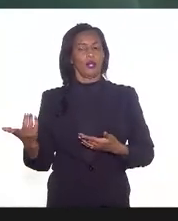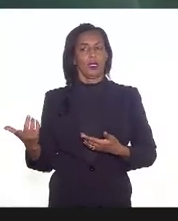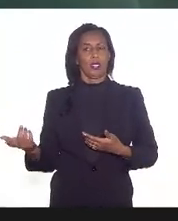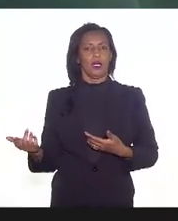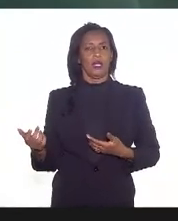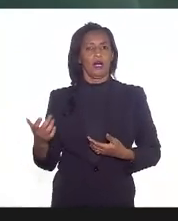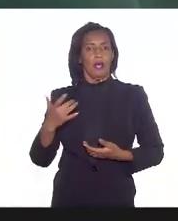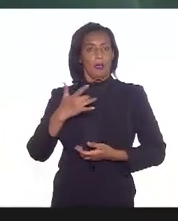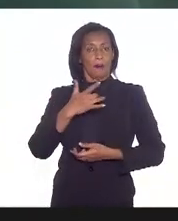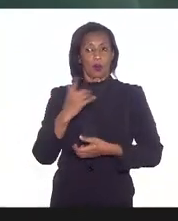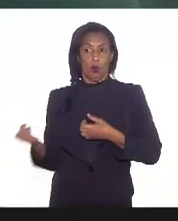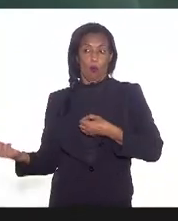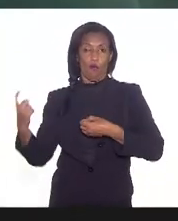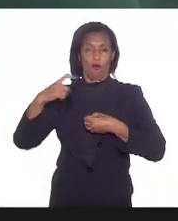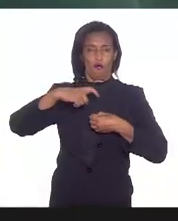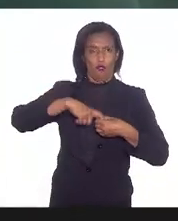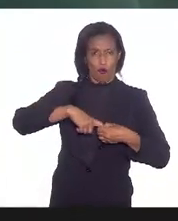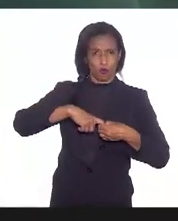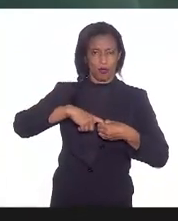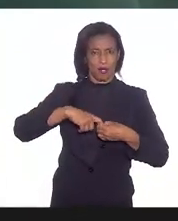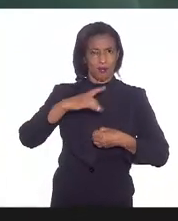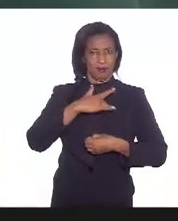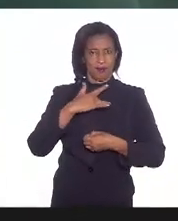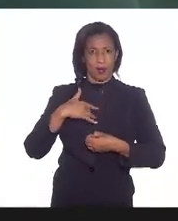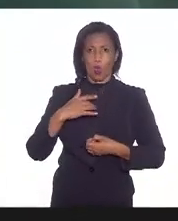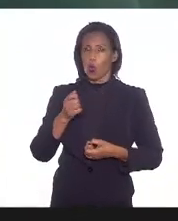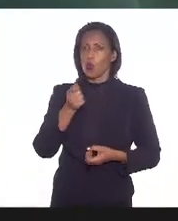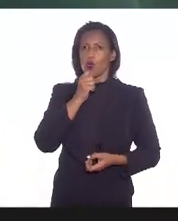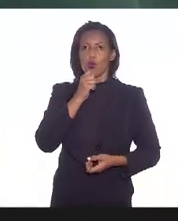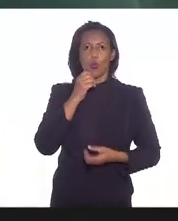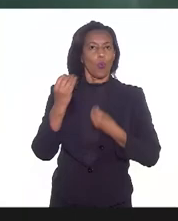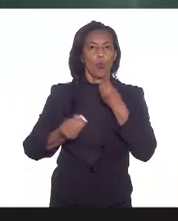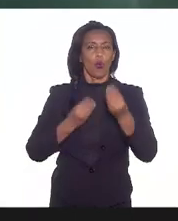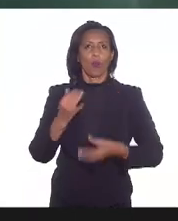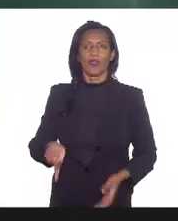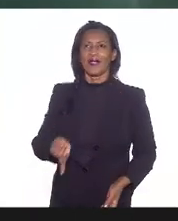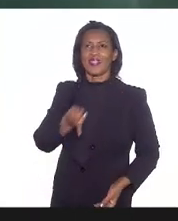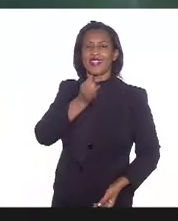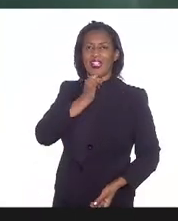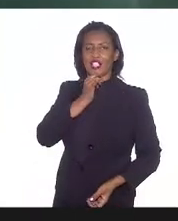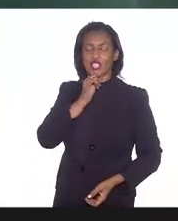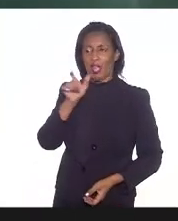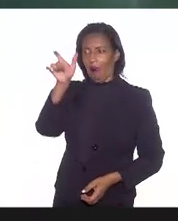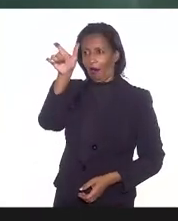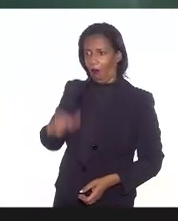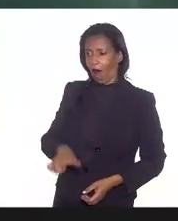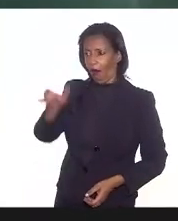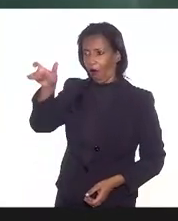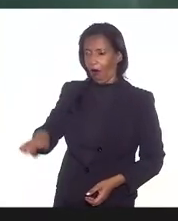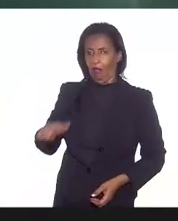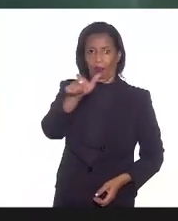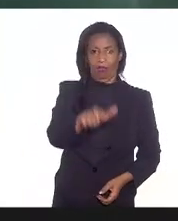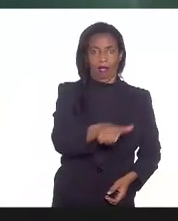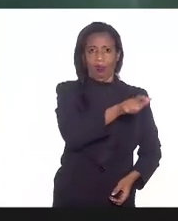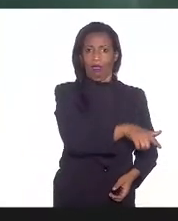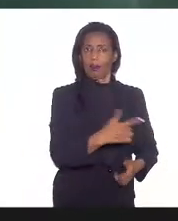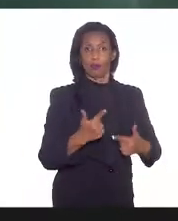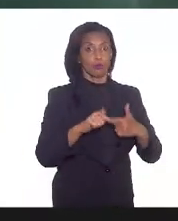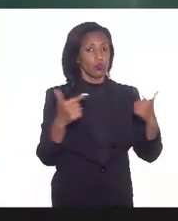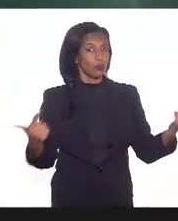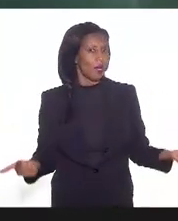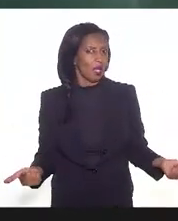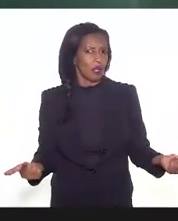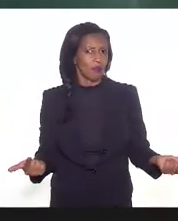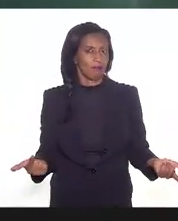você não tem como testar e avaliar 17 milhões não existe sistema de saúde capaz de testar então você tem que